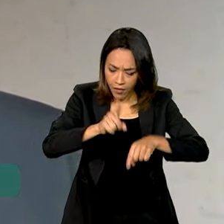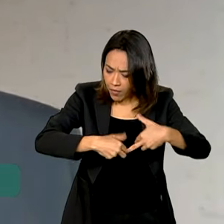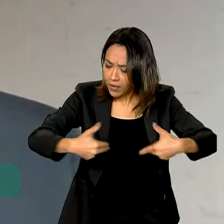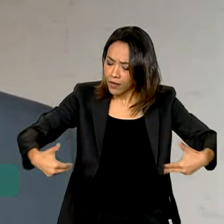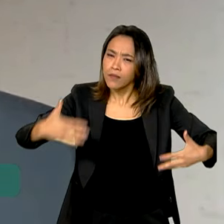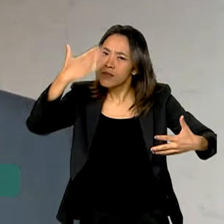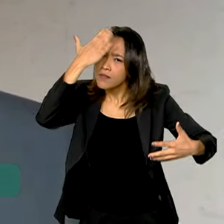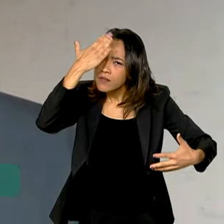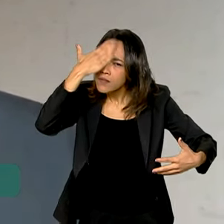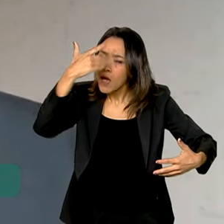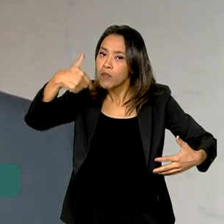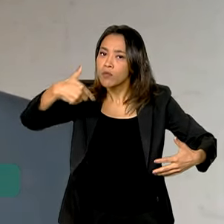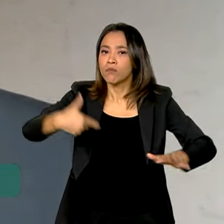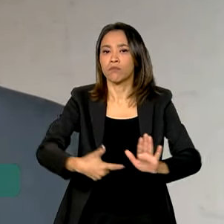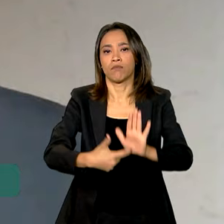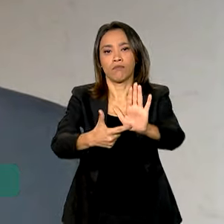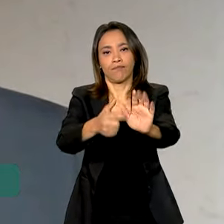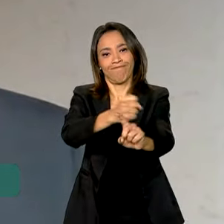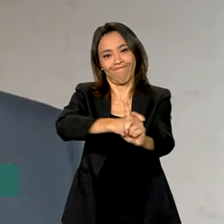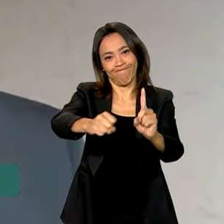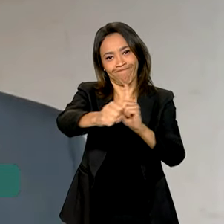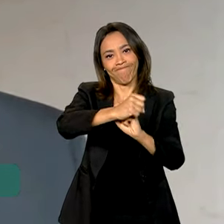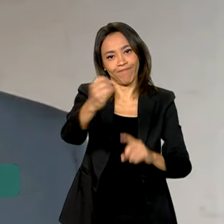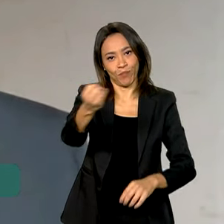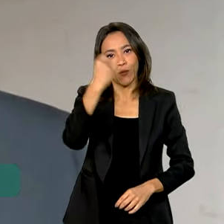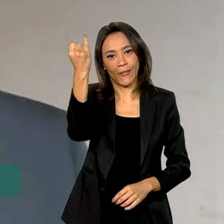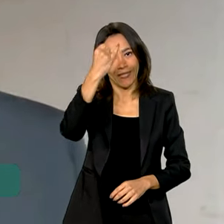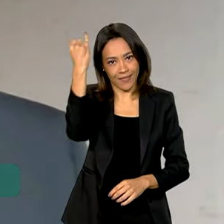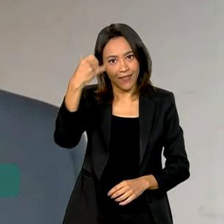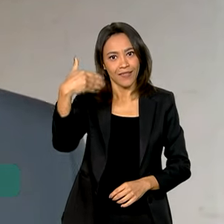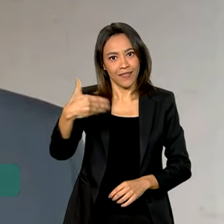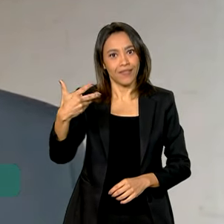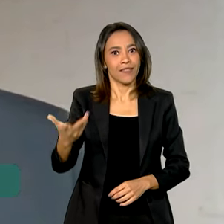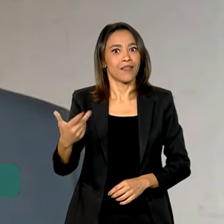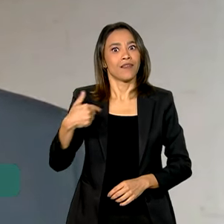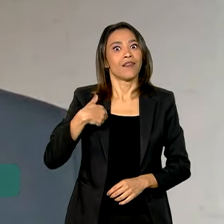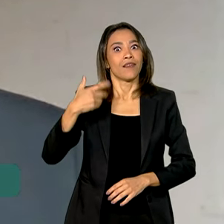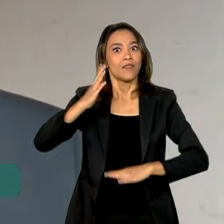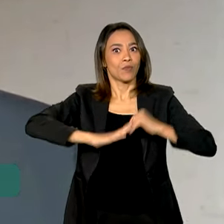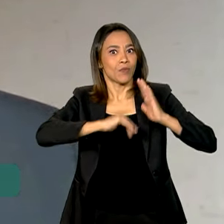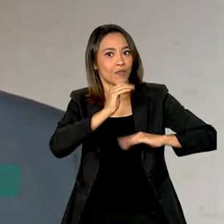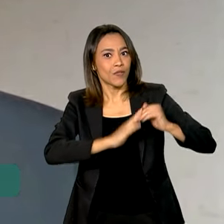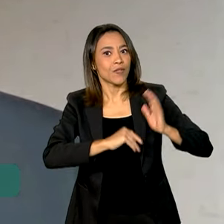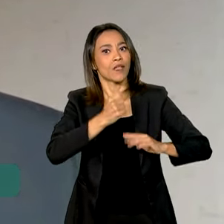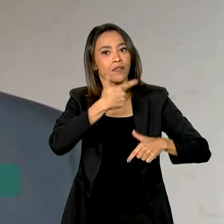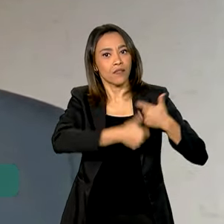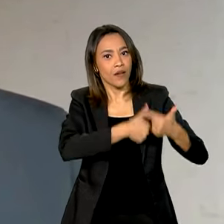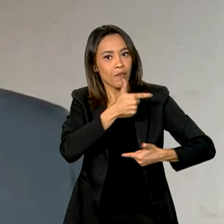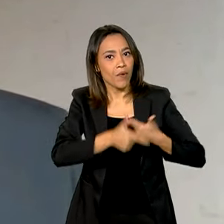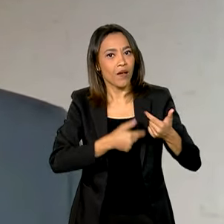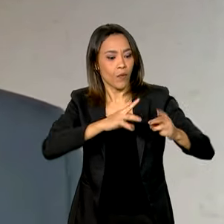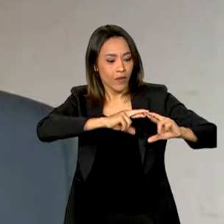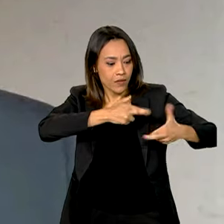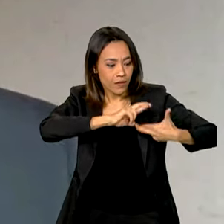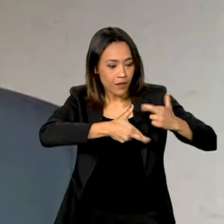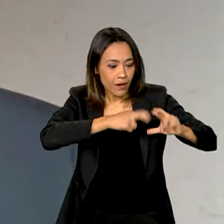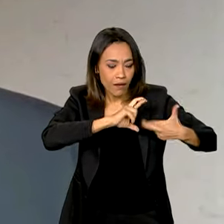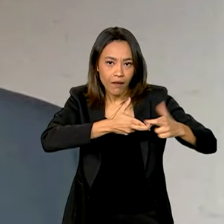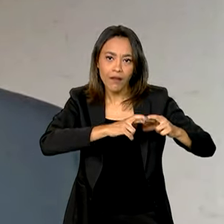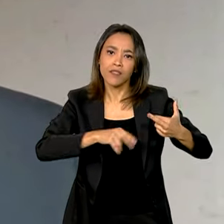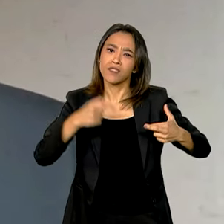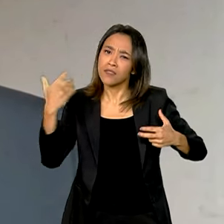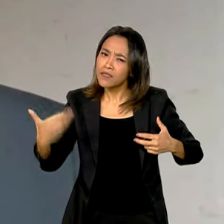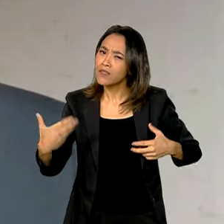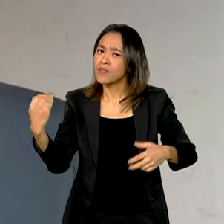isso mostra para a sociedade a importância da inclusão socioprodutiva das catadoras e catadores de material reciclado, que são o elo mais